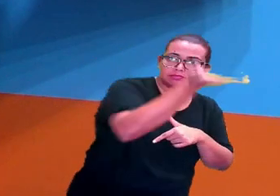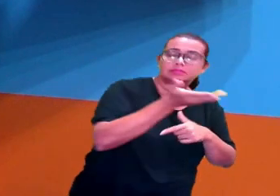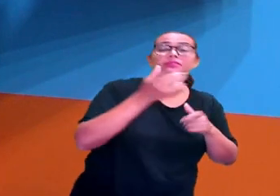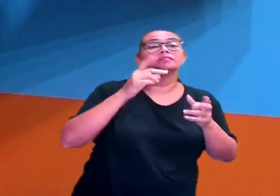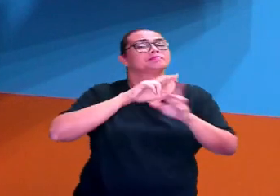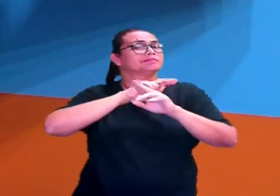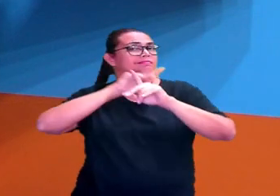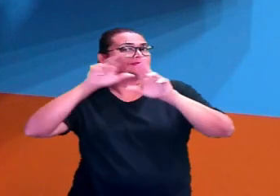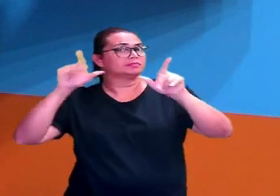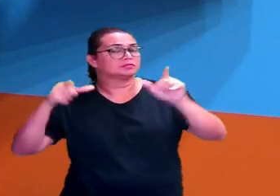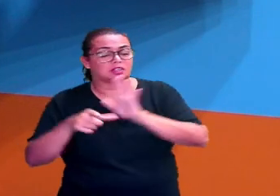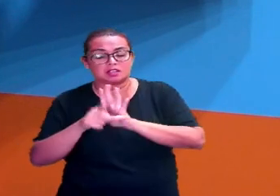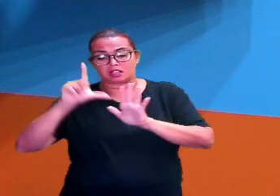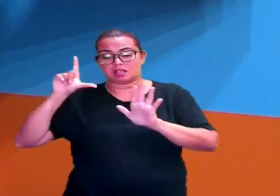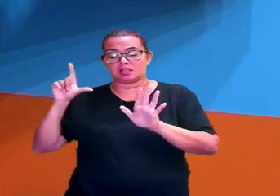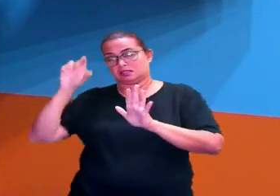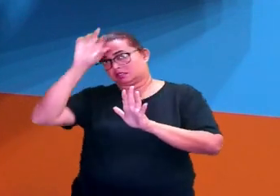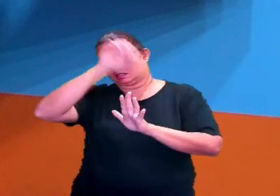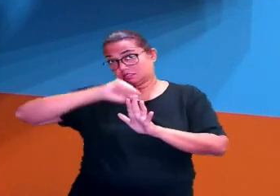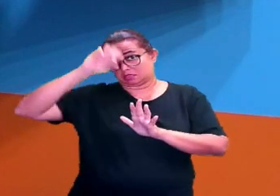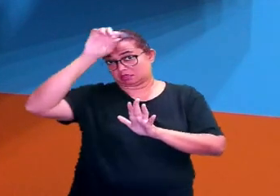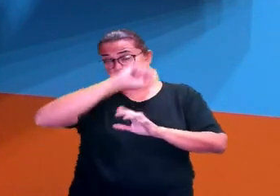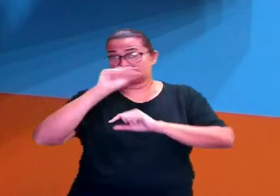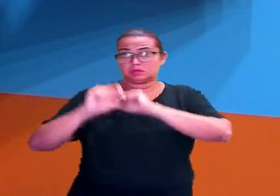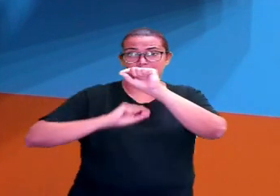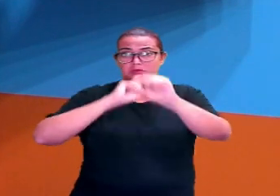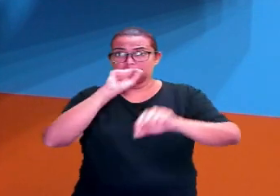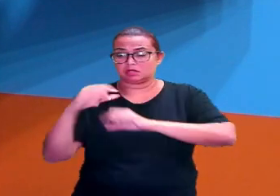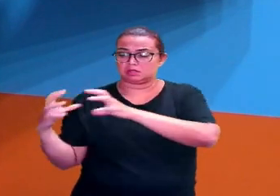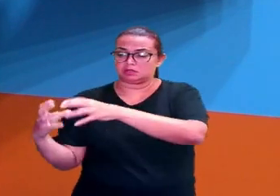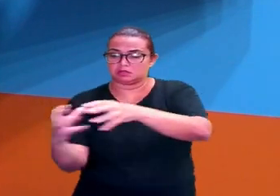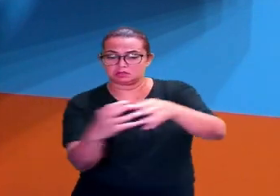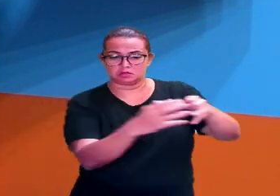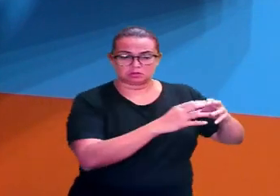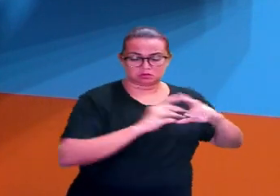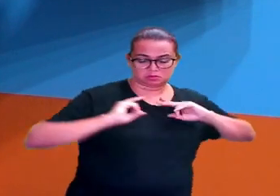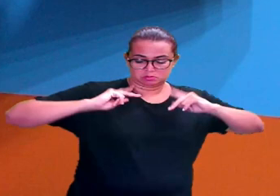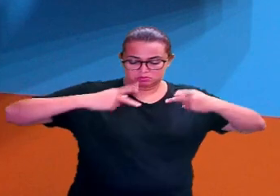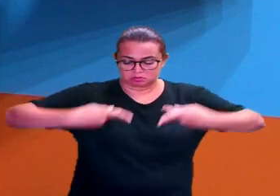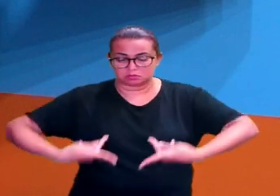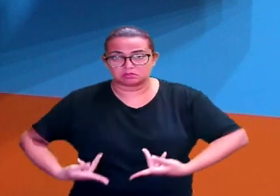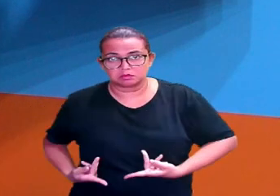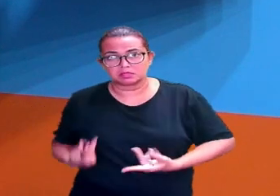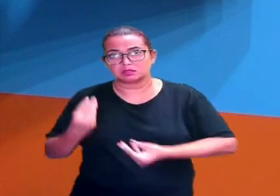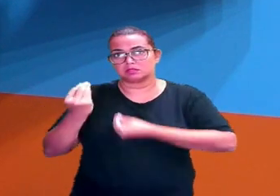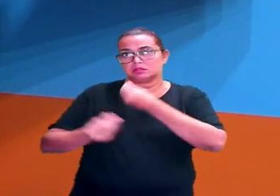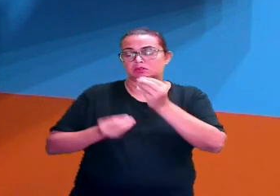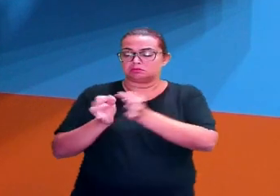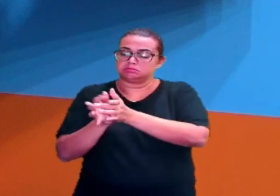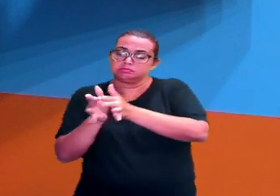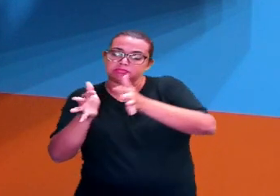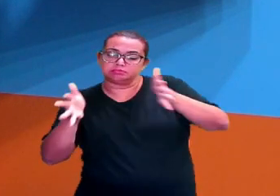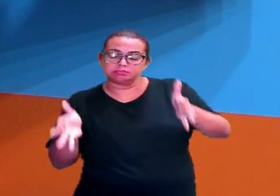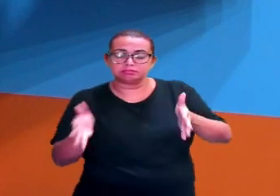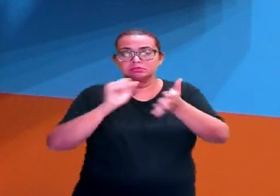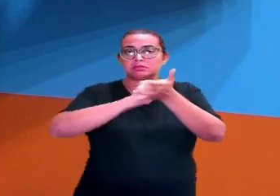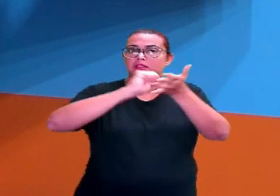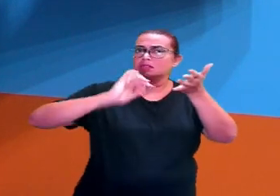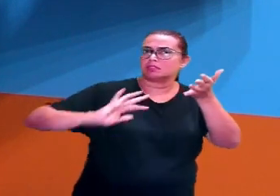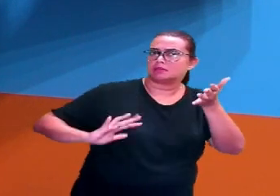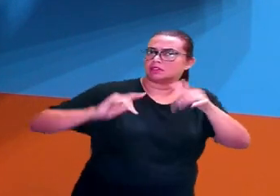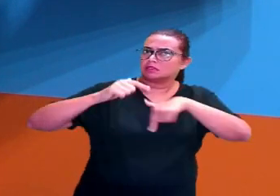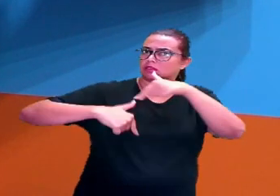Mas, anteriormente a isso, a gente viu também que os grupos humanos, eles organizavam o seu tempo e as suas atividades